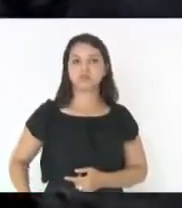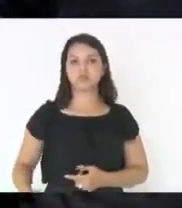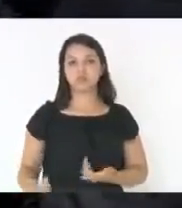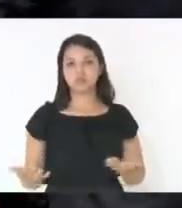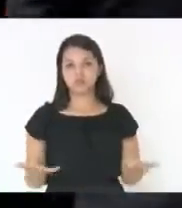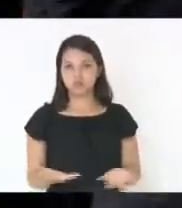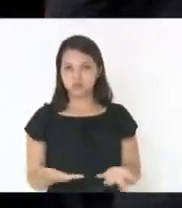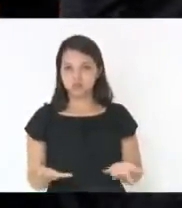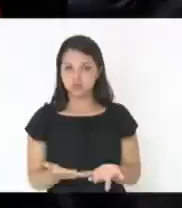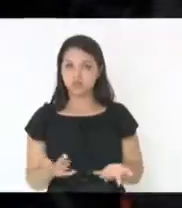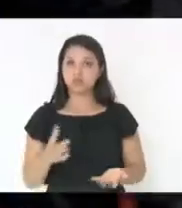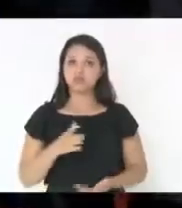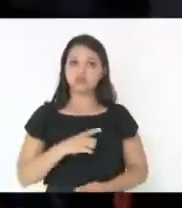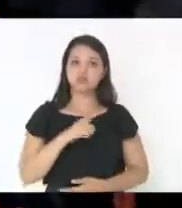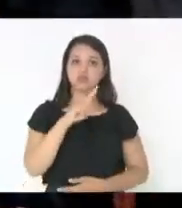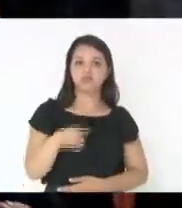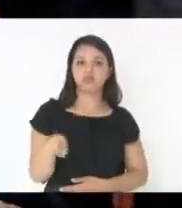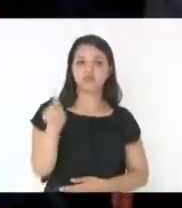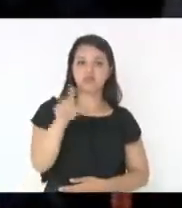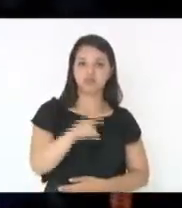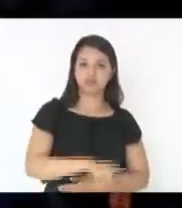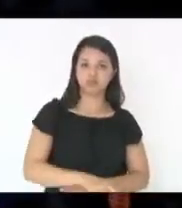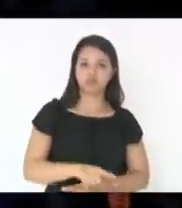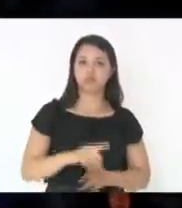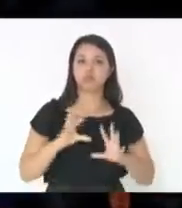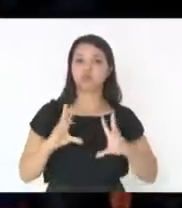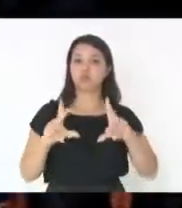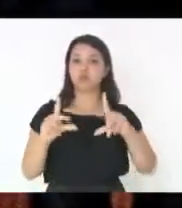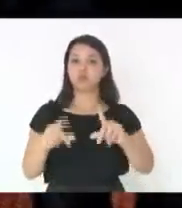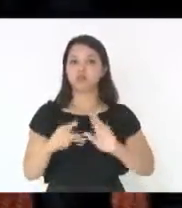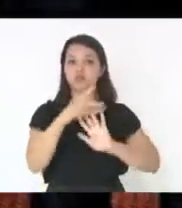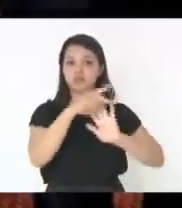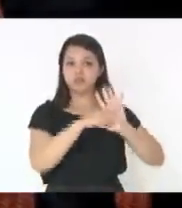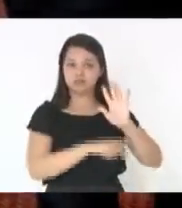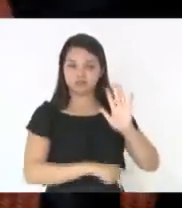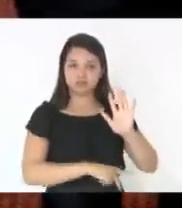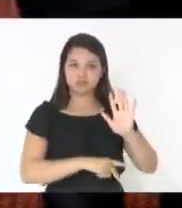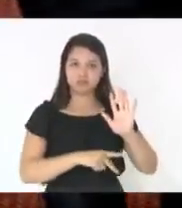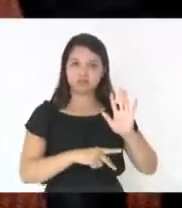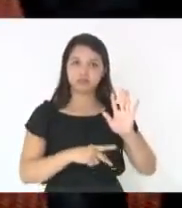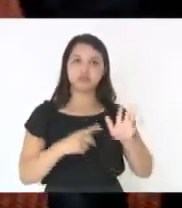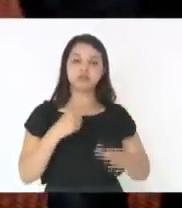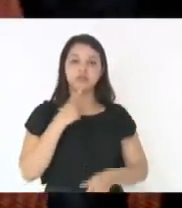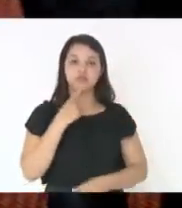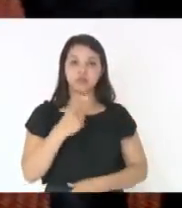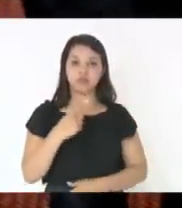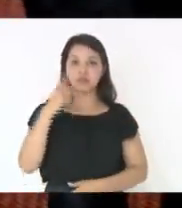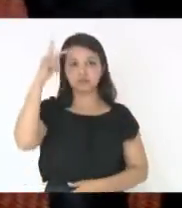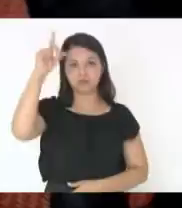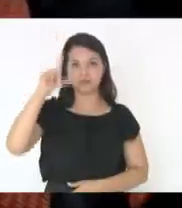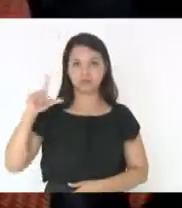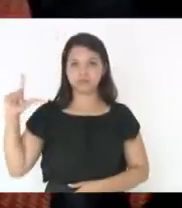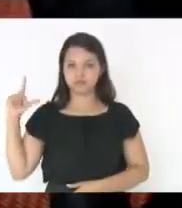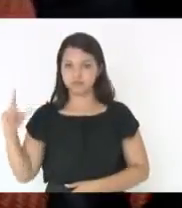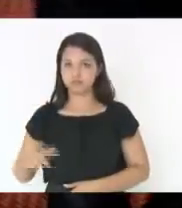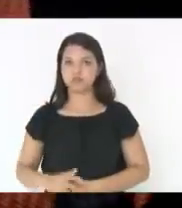vetado todos esses projetos, alegando o deputado Pavã, que foi